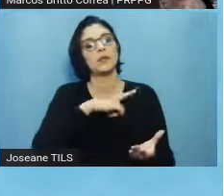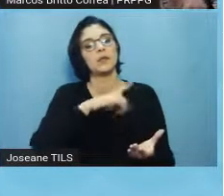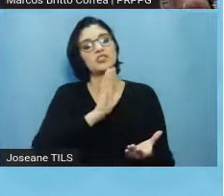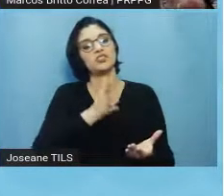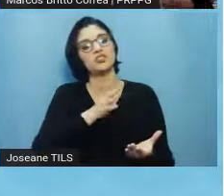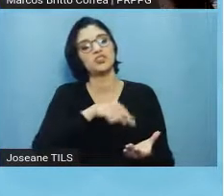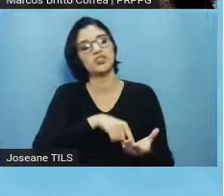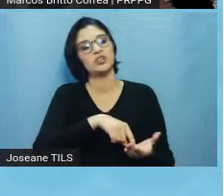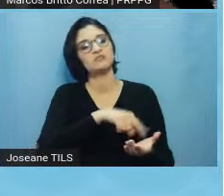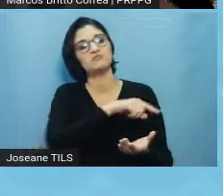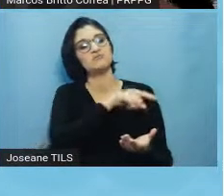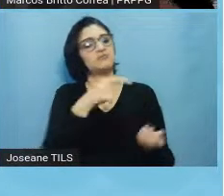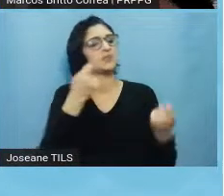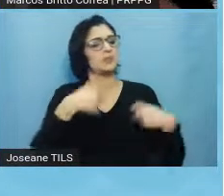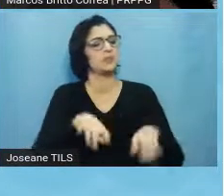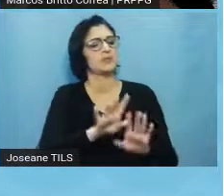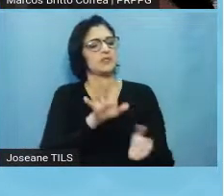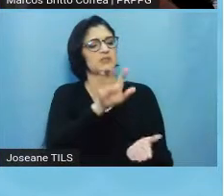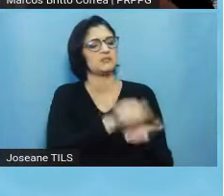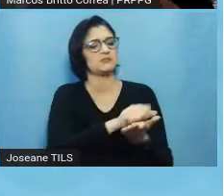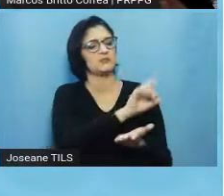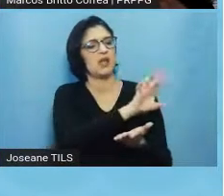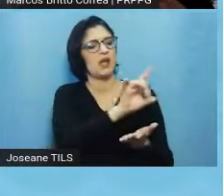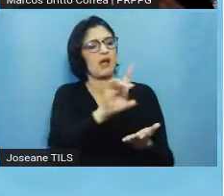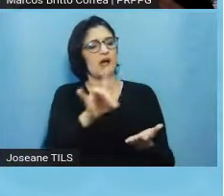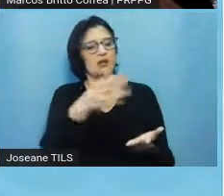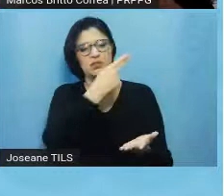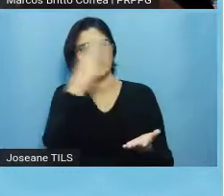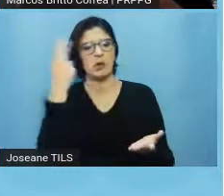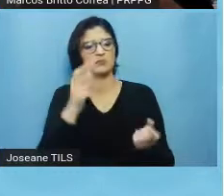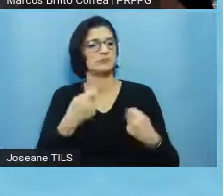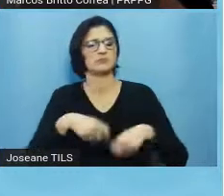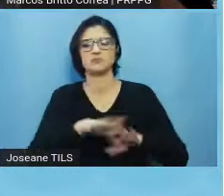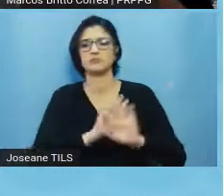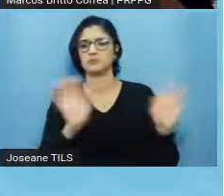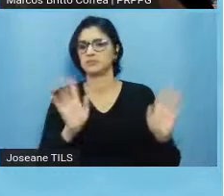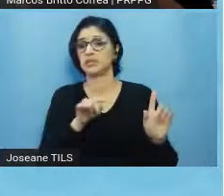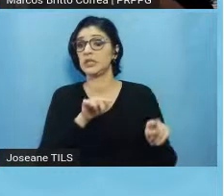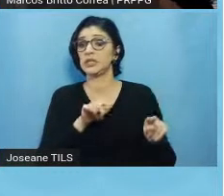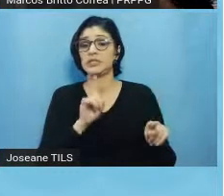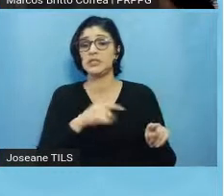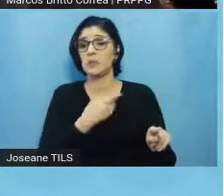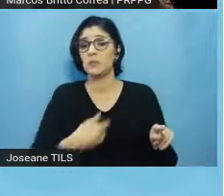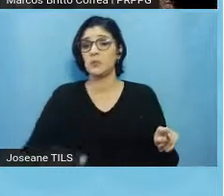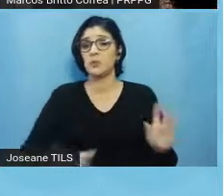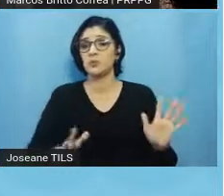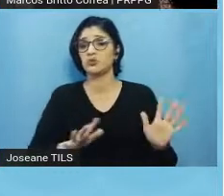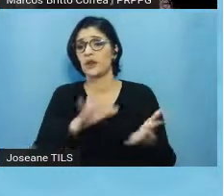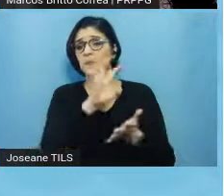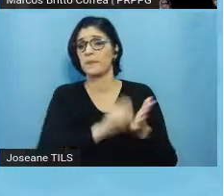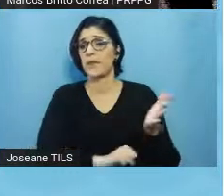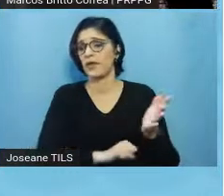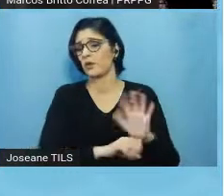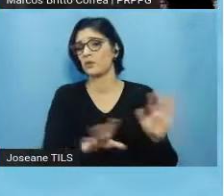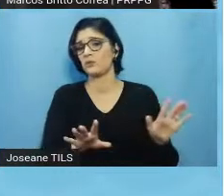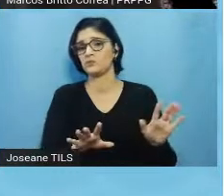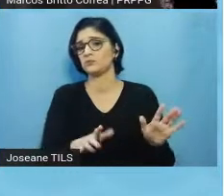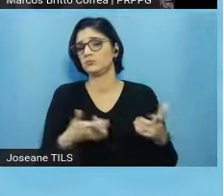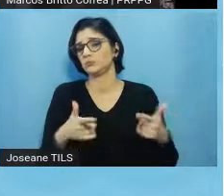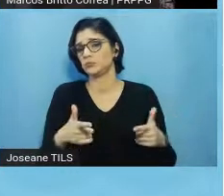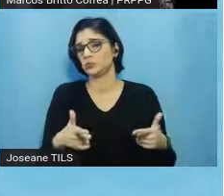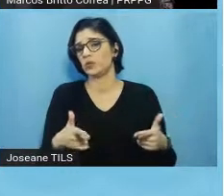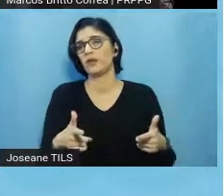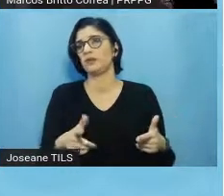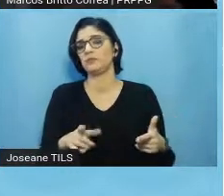identificação individual, então eu já pego bancos de dados públicos para fazer essa análise, eu também não preciso passar isso pelo Comitê de Ética.